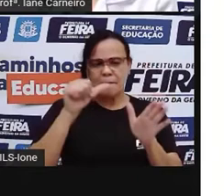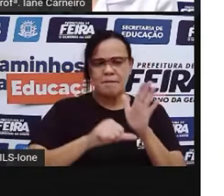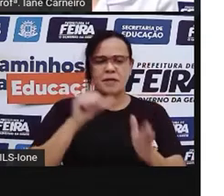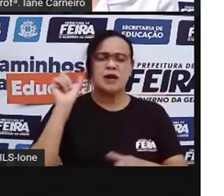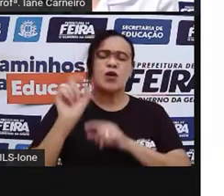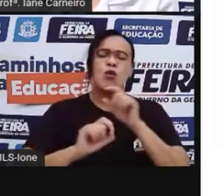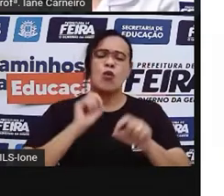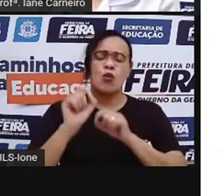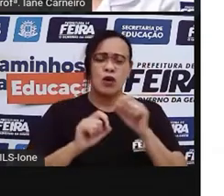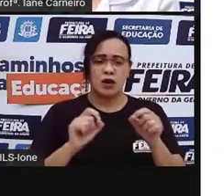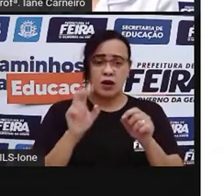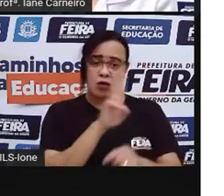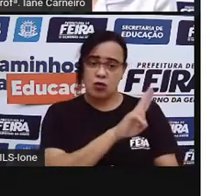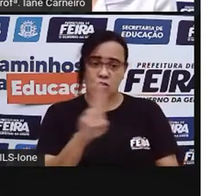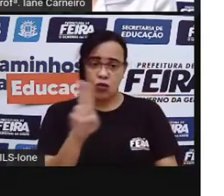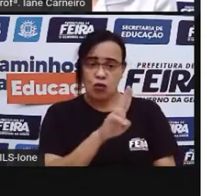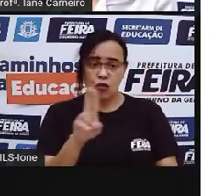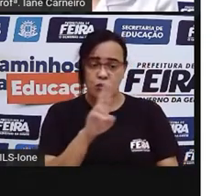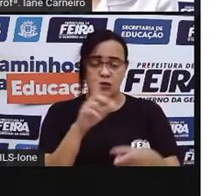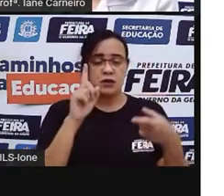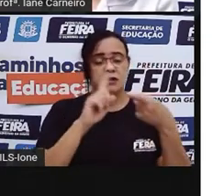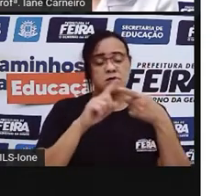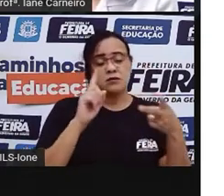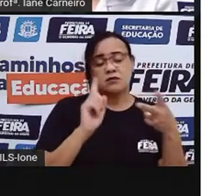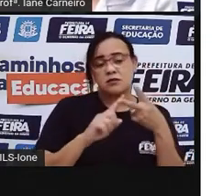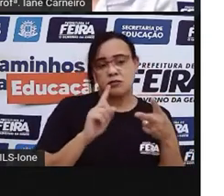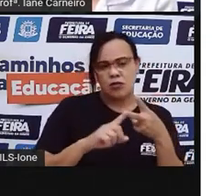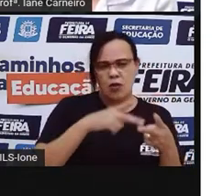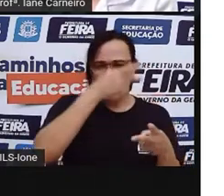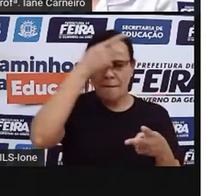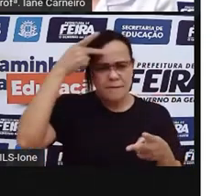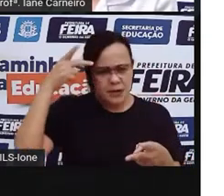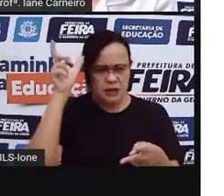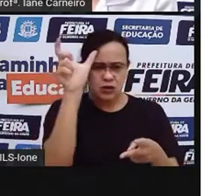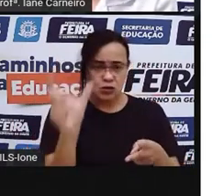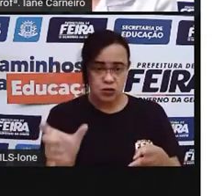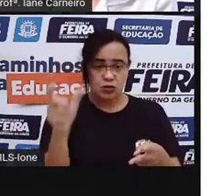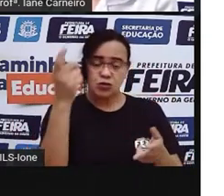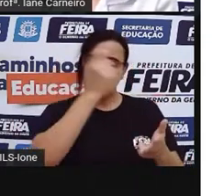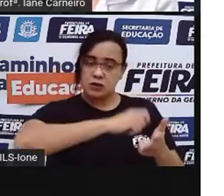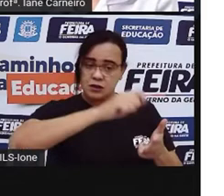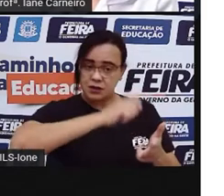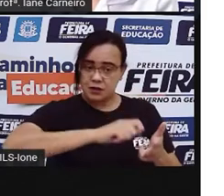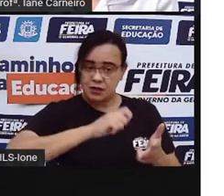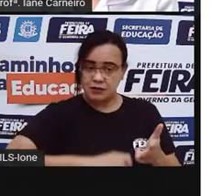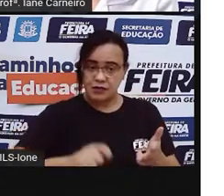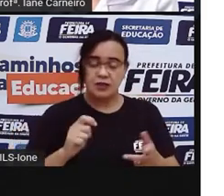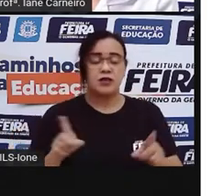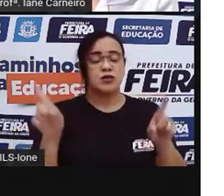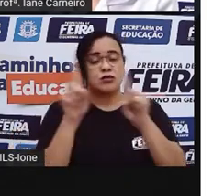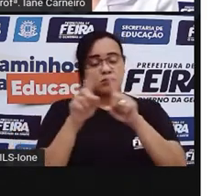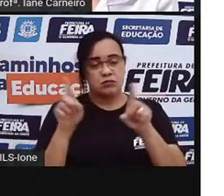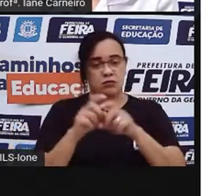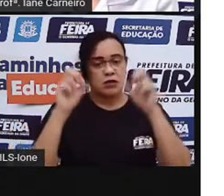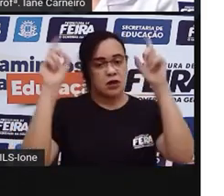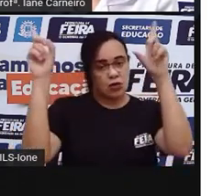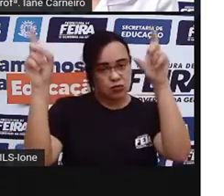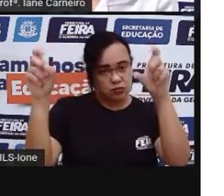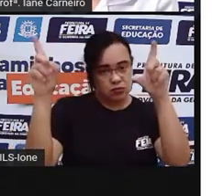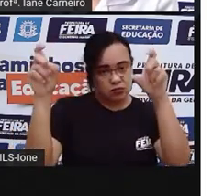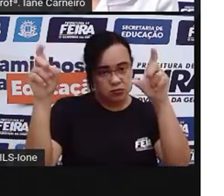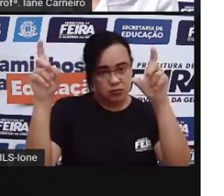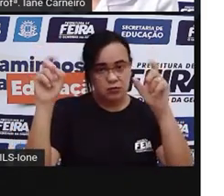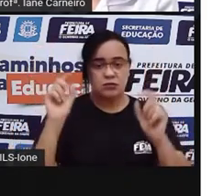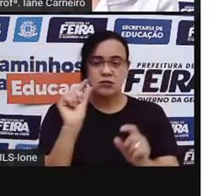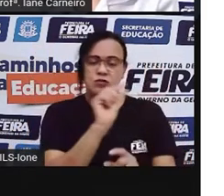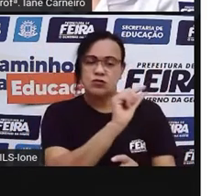no poema é o nome, depois nós lemos o nome do autor. Então, aqui está o título, ó. Deixa eu botar a canetinha. Então, aqui está o